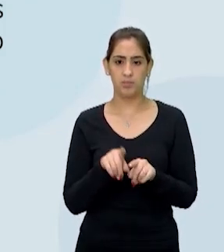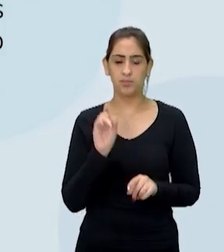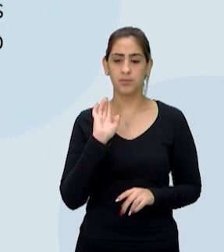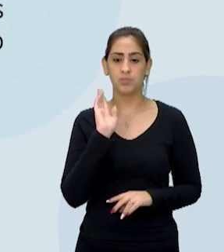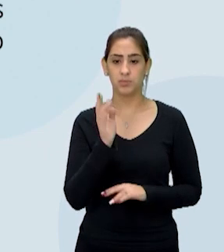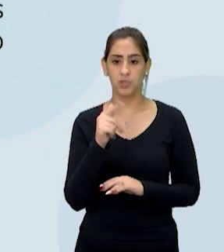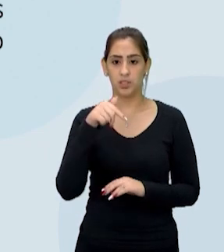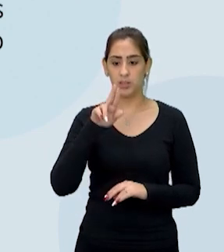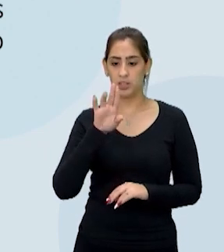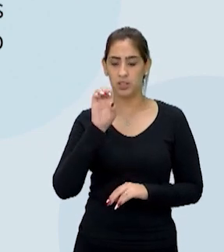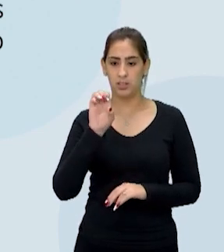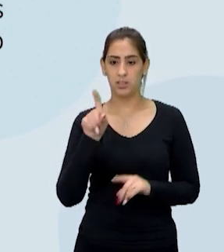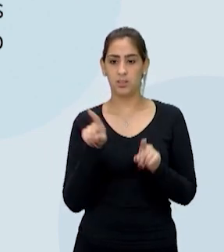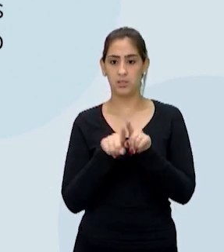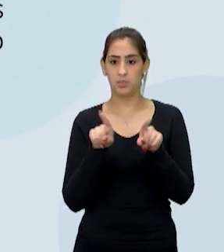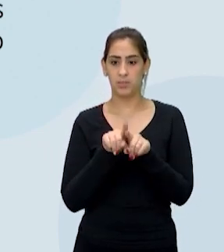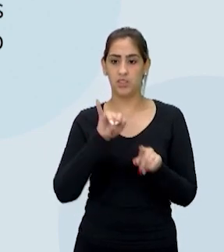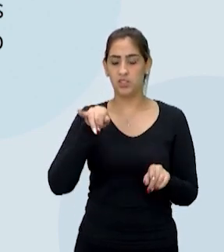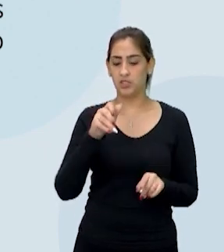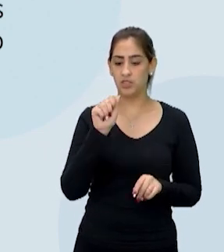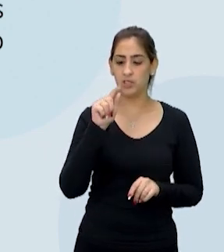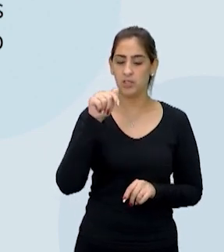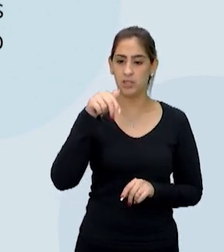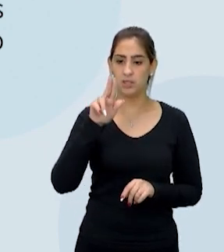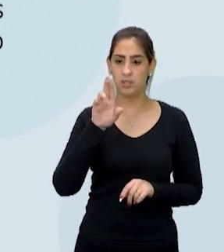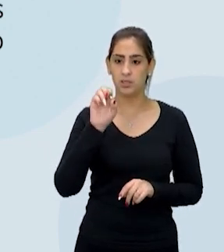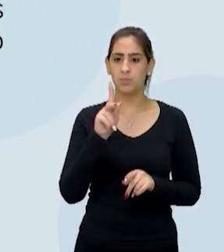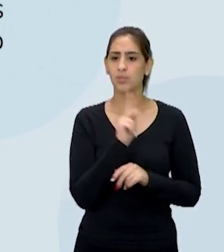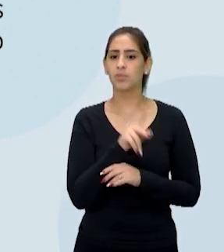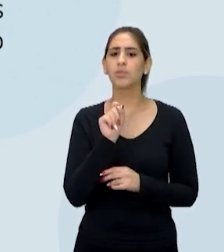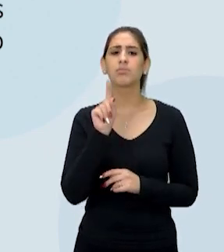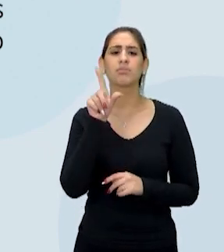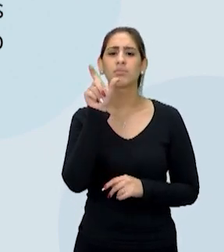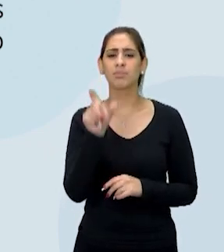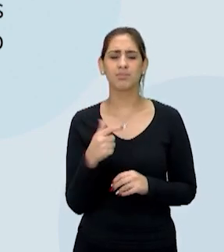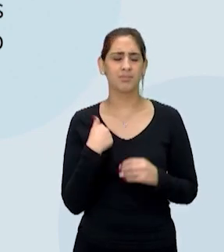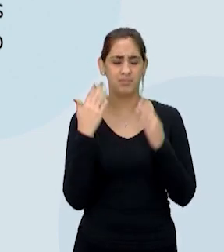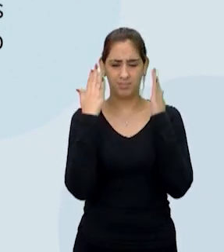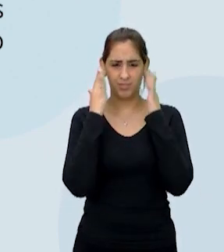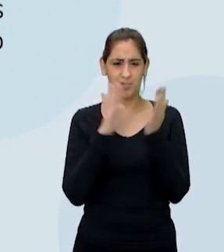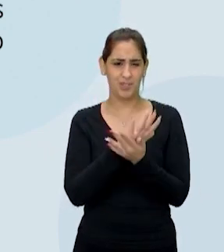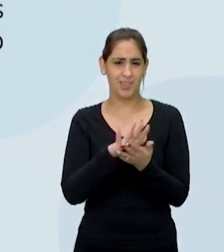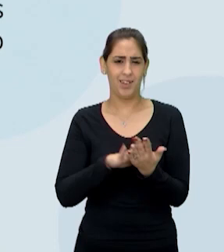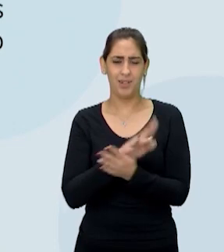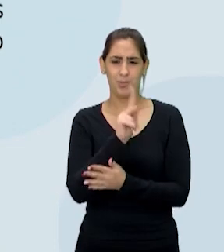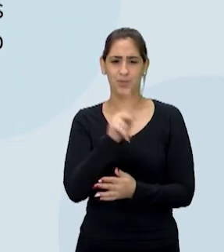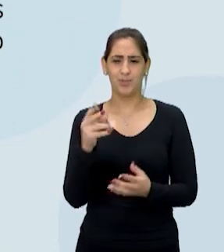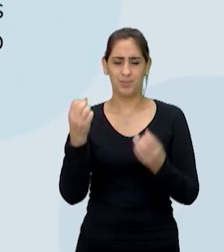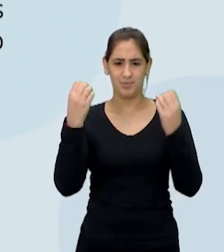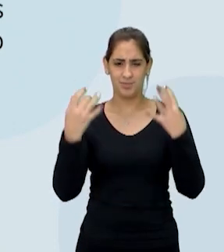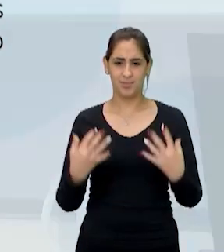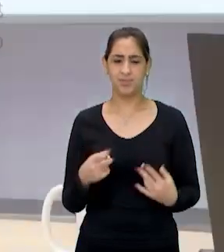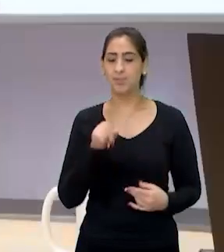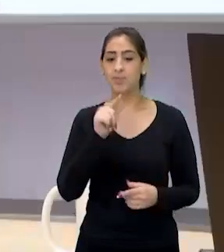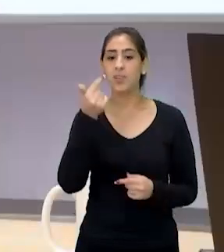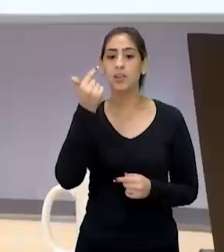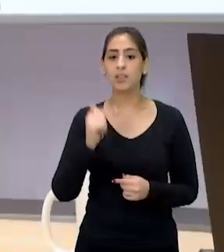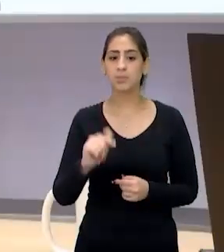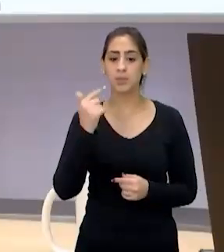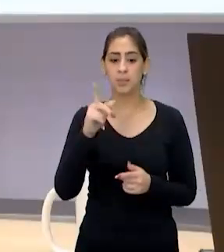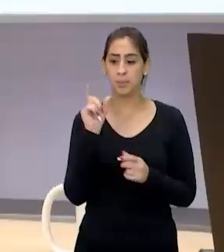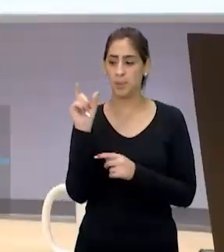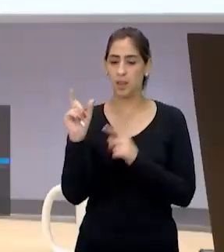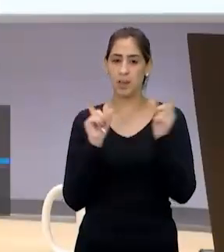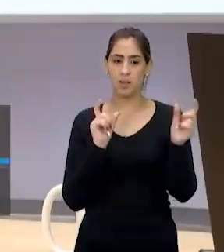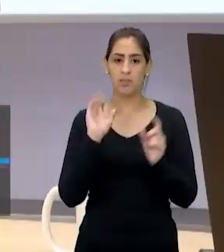coesão sequencial e que referencial. Professora do céu, o é isso? Esses dois que's aí, é para não repetir uma palavra que foi dita